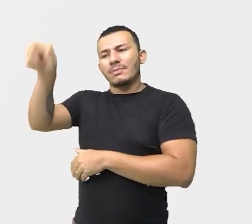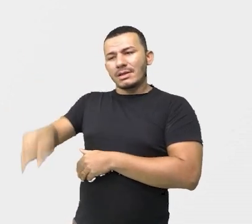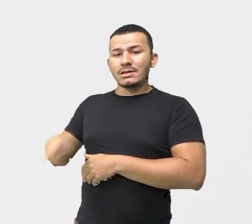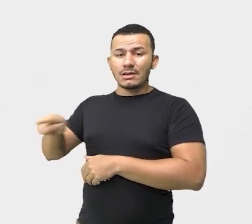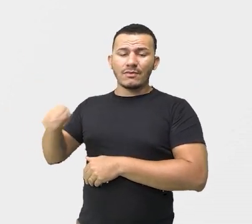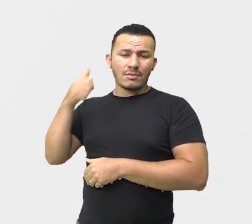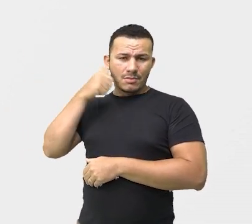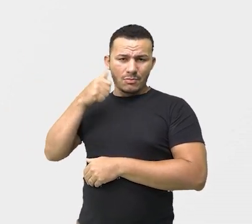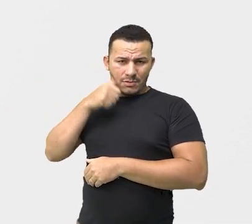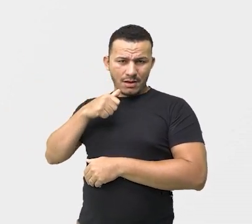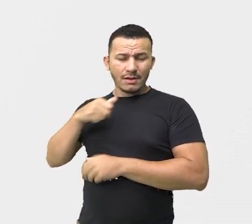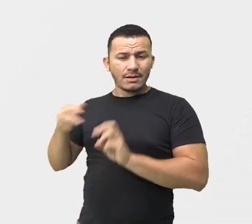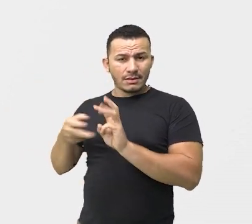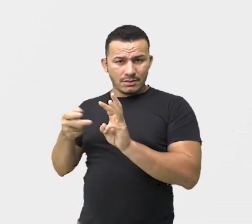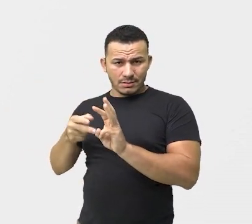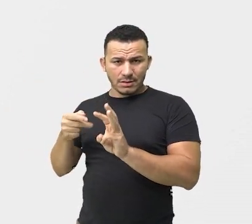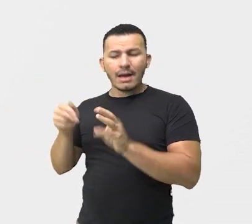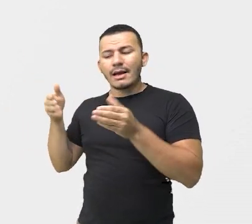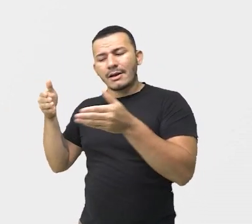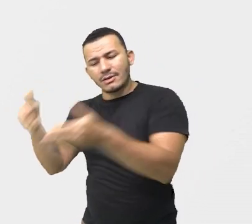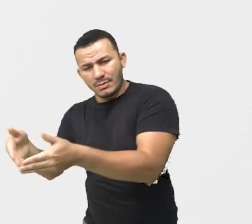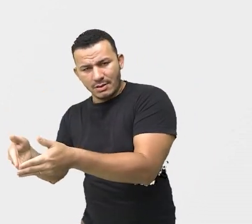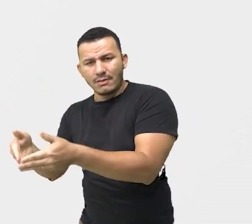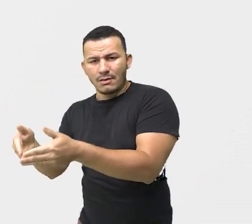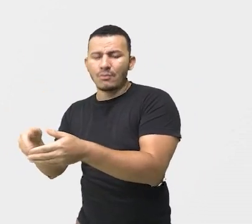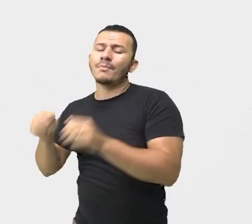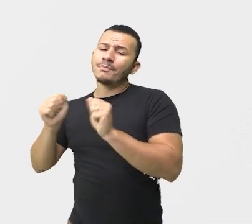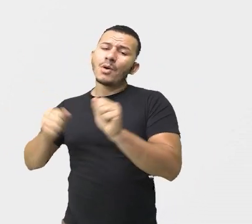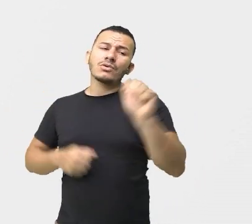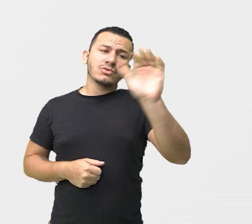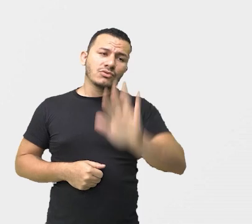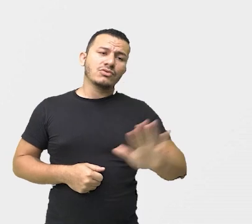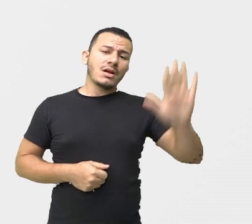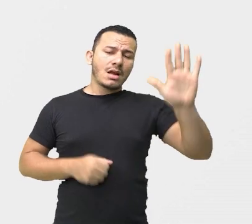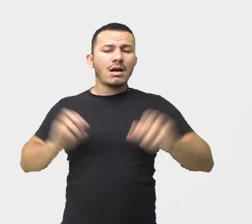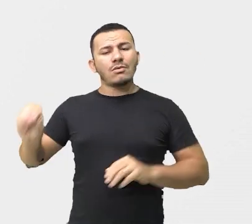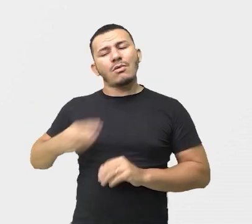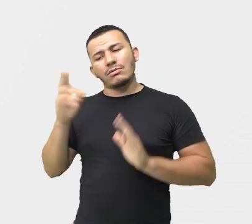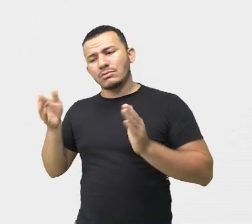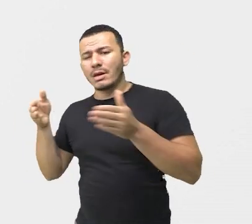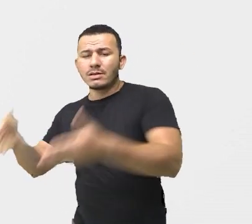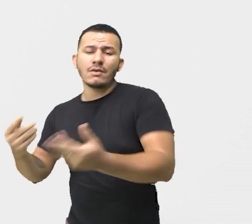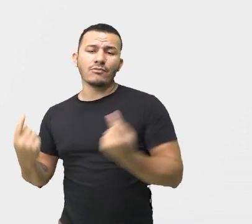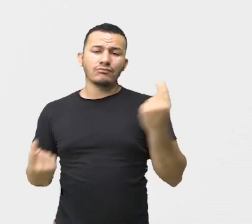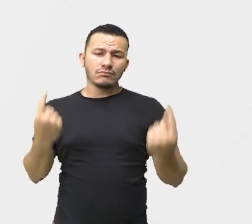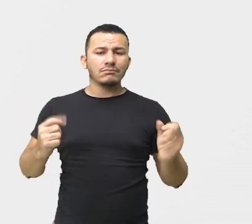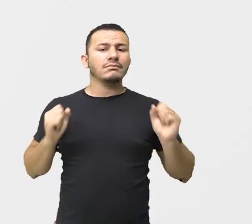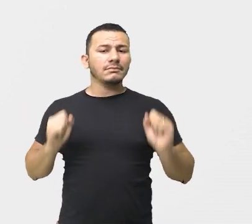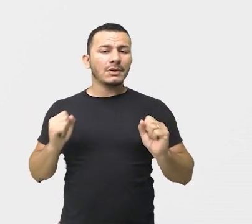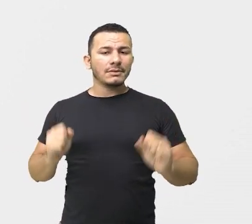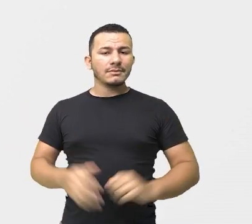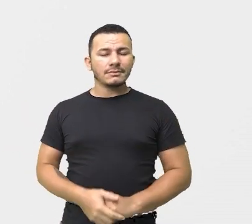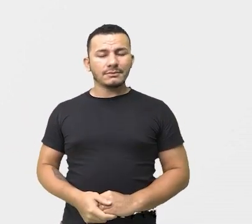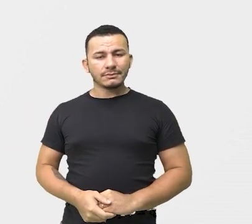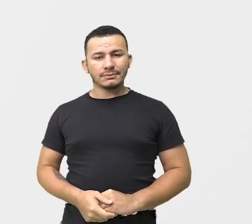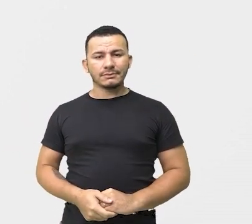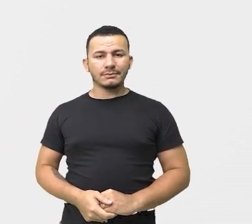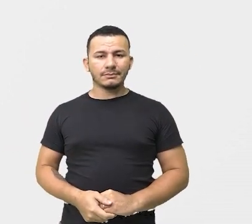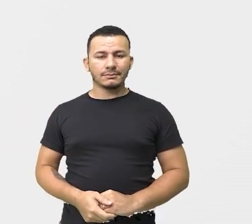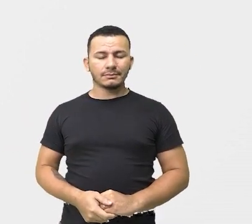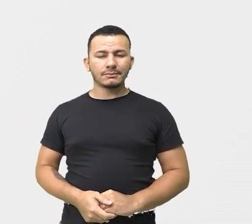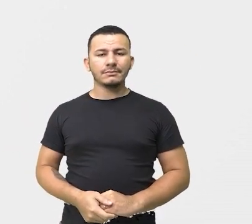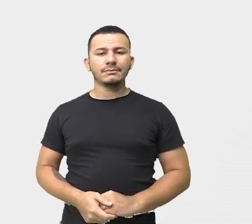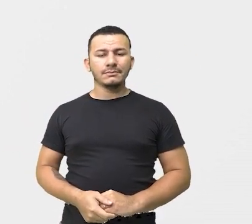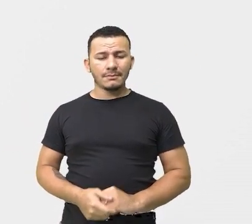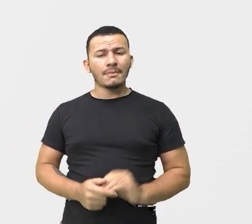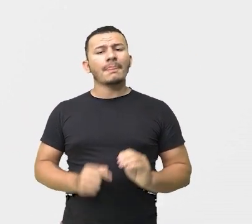foi exatamente a Índia Iracema. Então, a gente foi específico, ou seja, para um ponto específico do quadro, ok? E qual